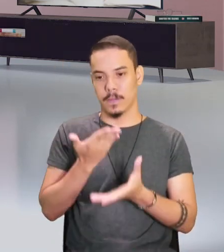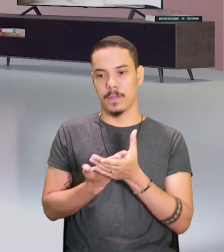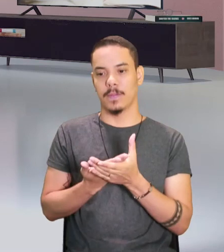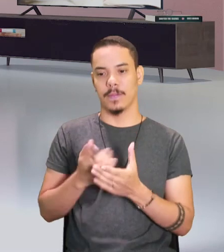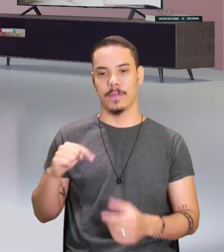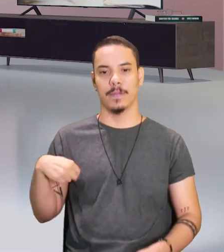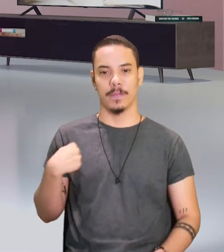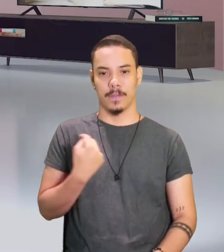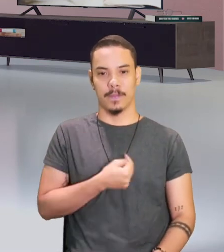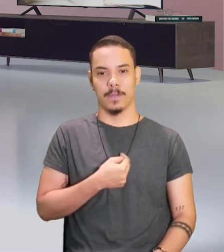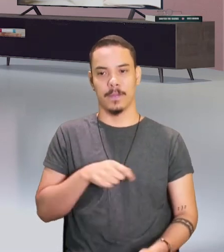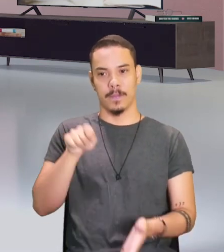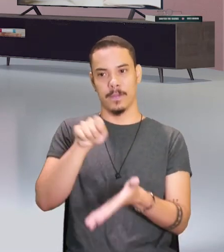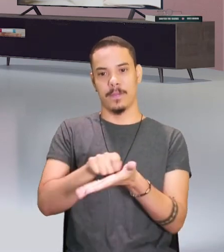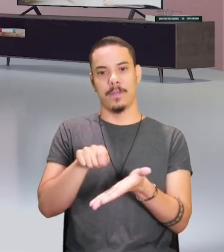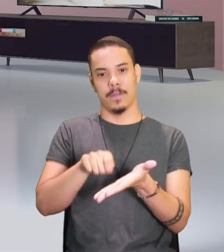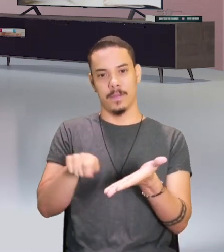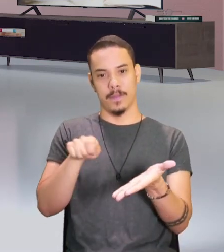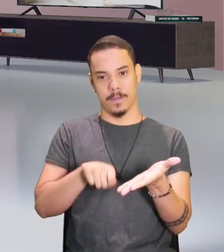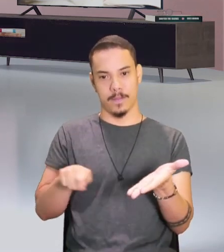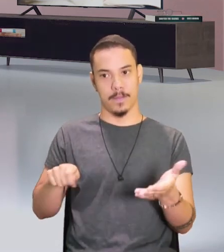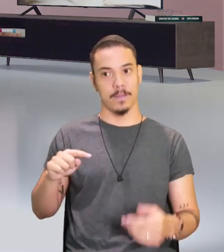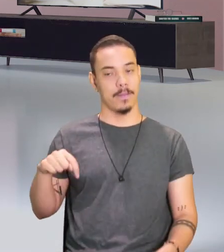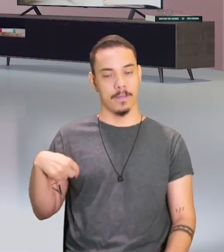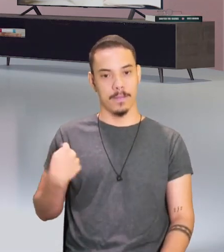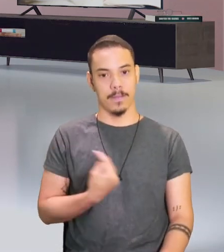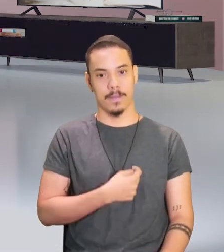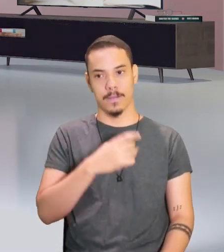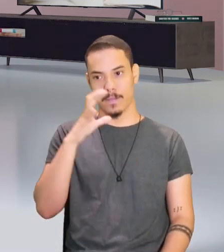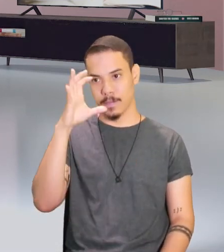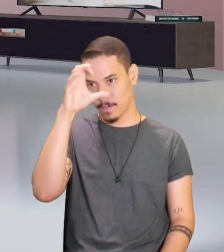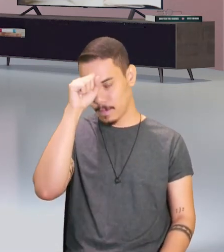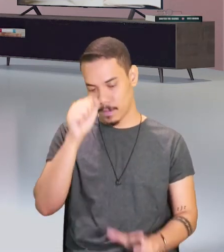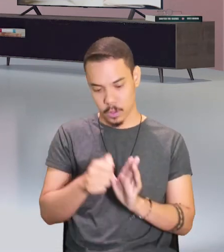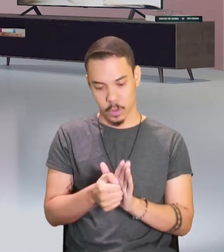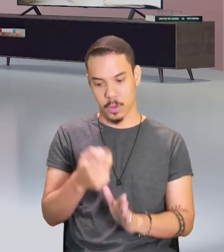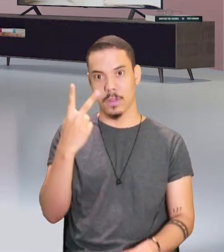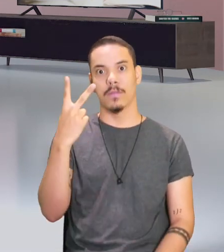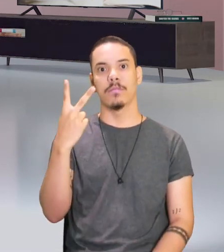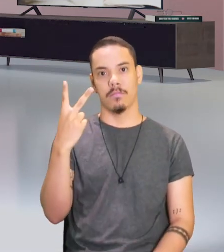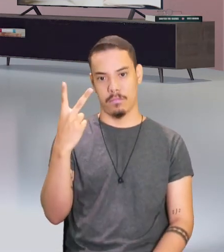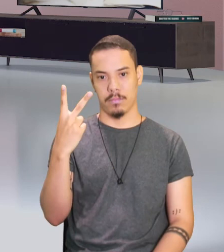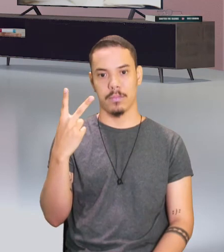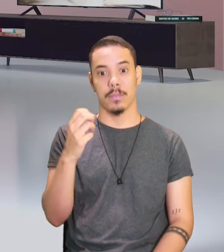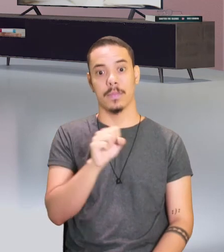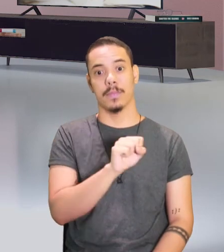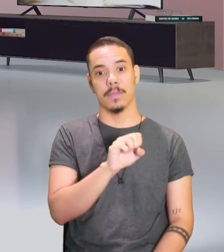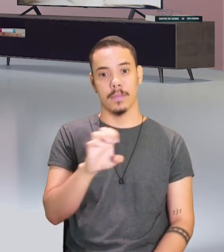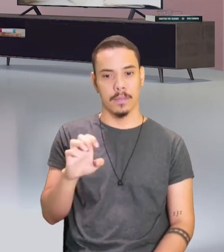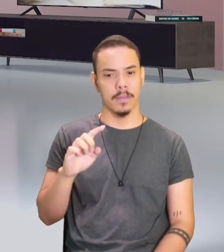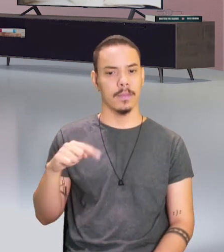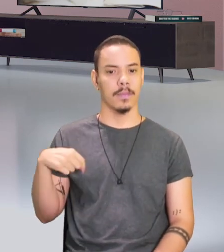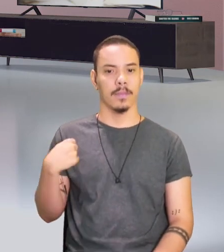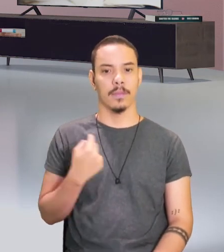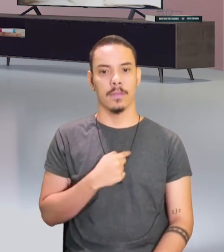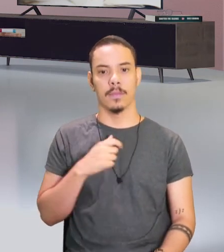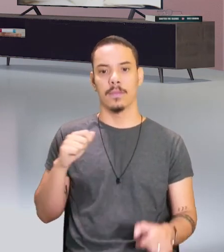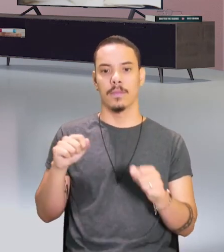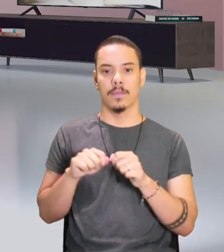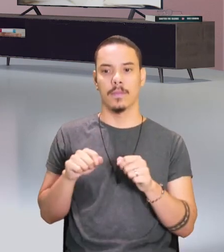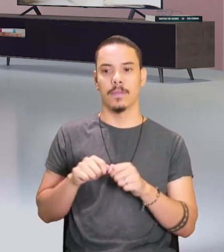quando a gente produz, a gente aprende duas vezes. E se a gente faz novamente,